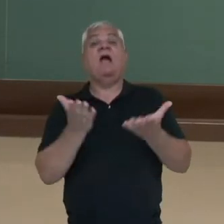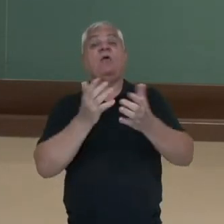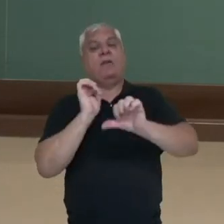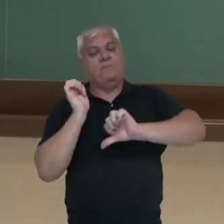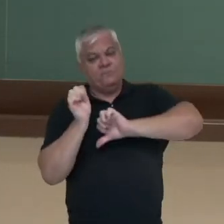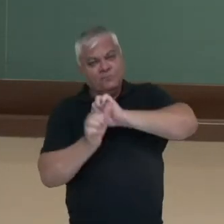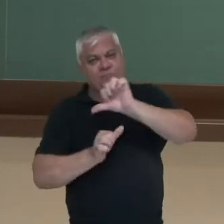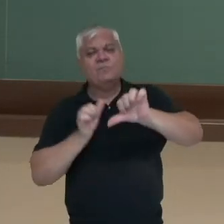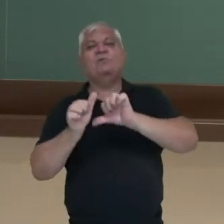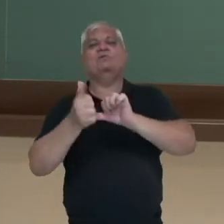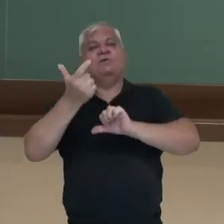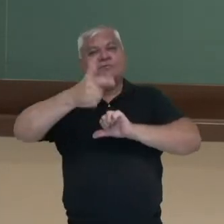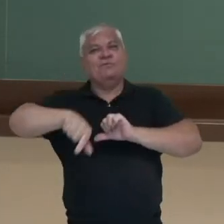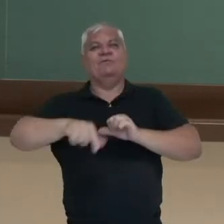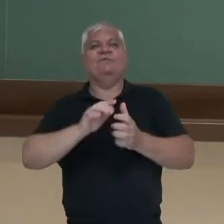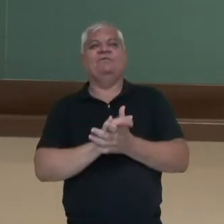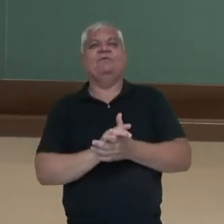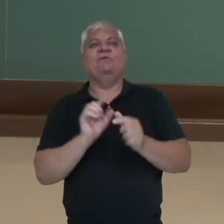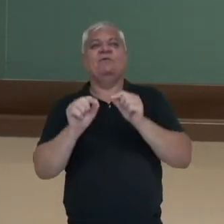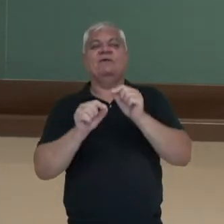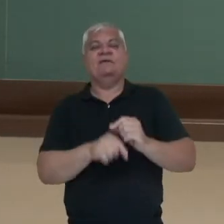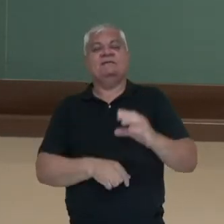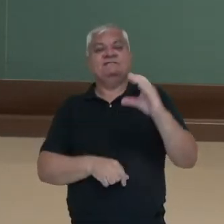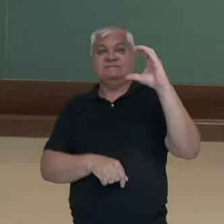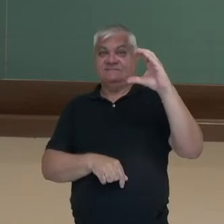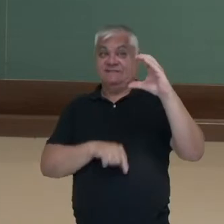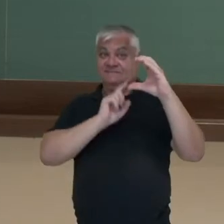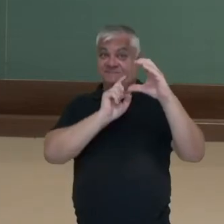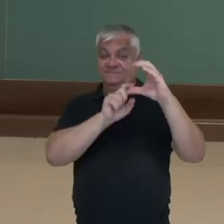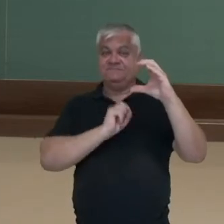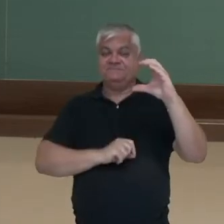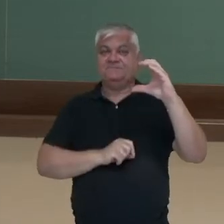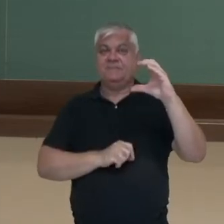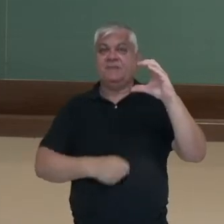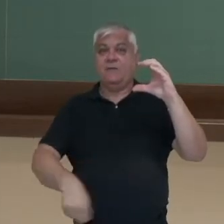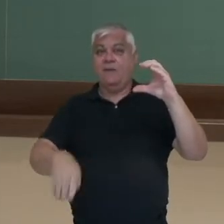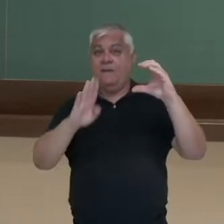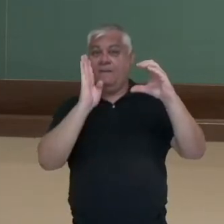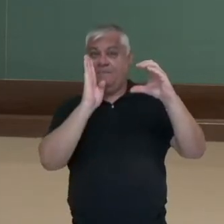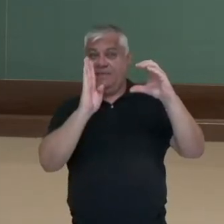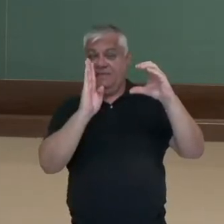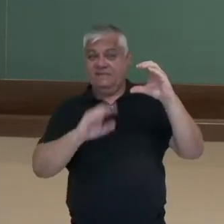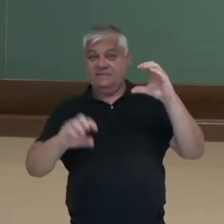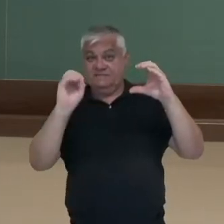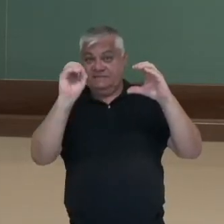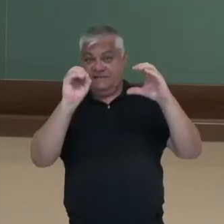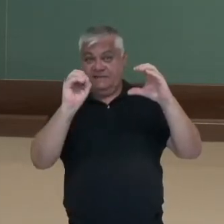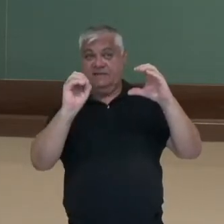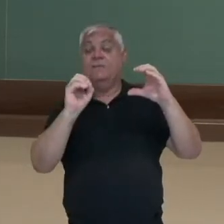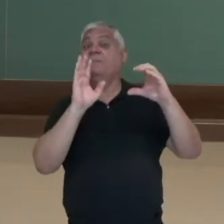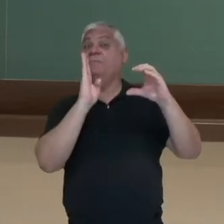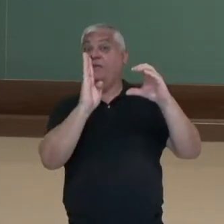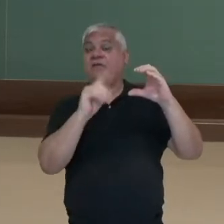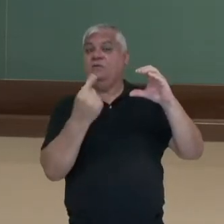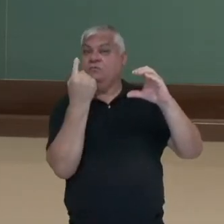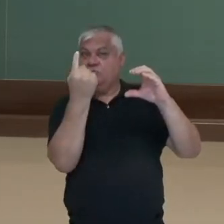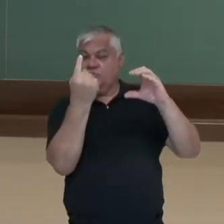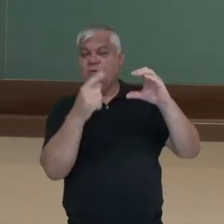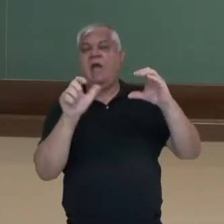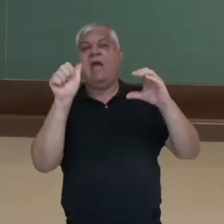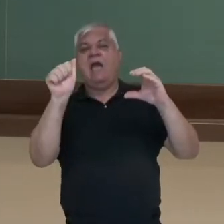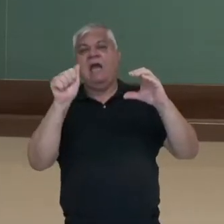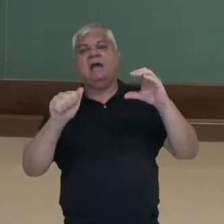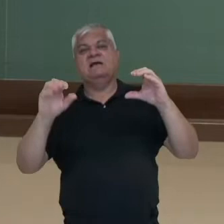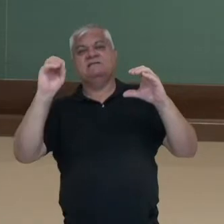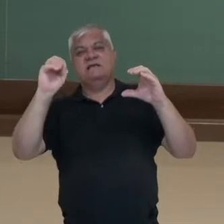fazer as alterações para quem? Para c. Então, nós vamos colocar b igual a zero, aliás, b igual a um, a igual a